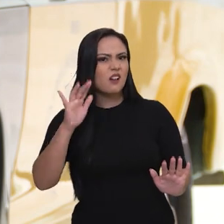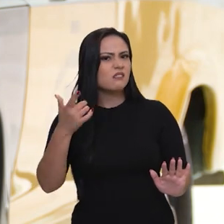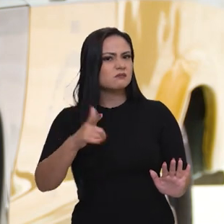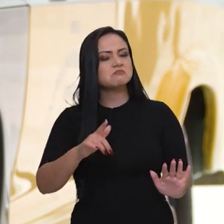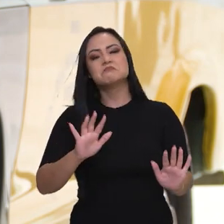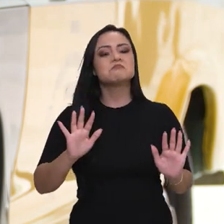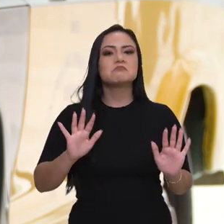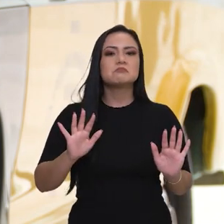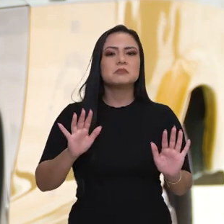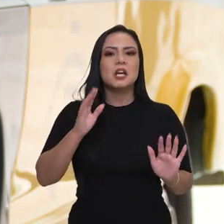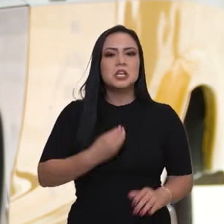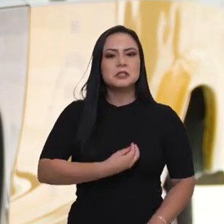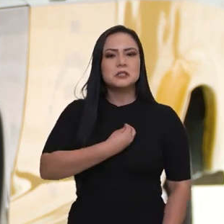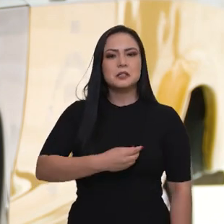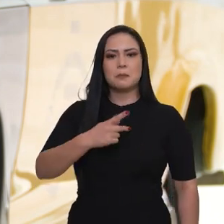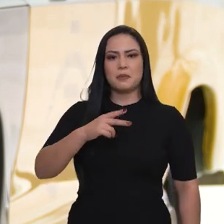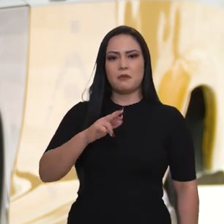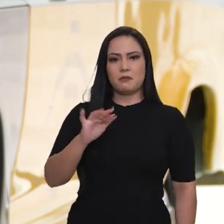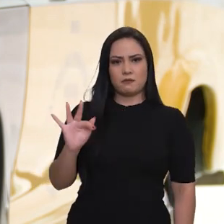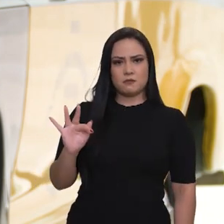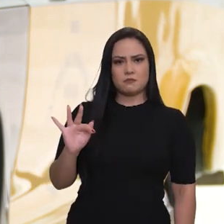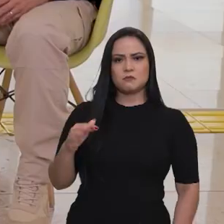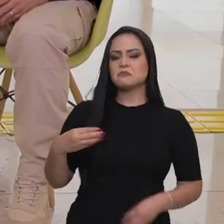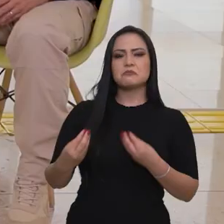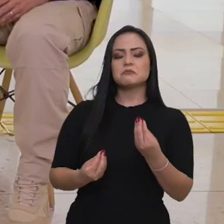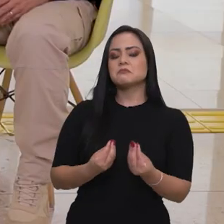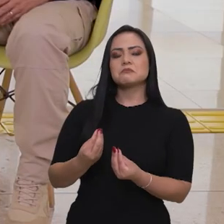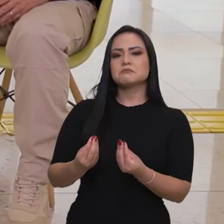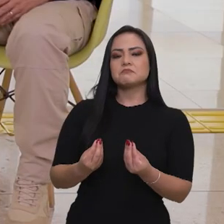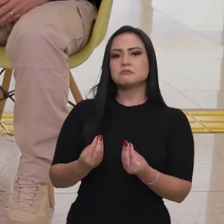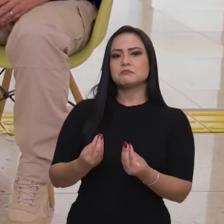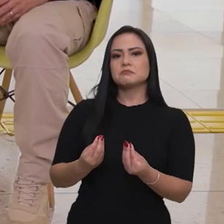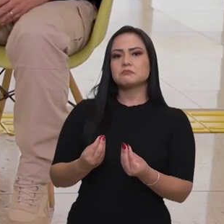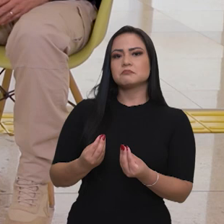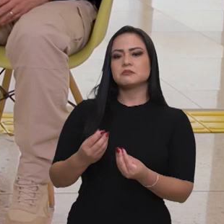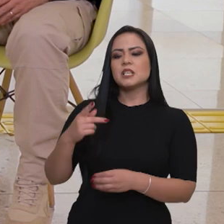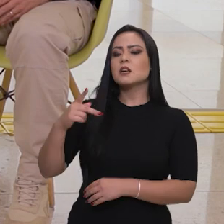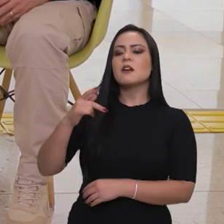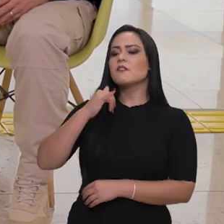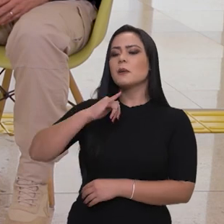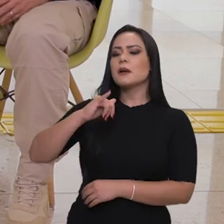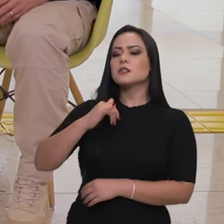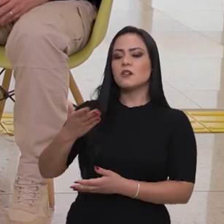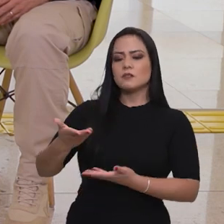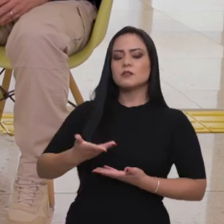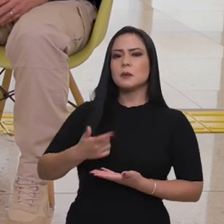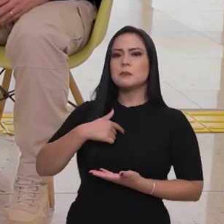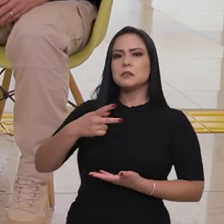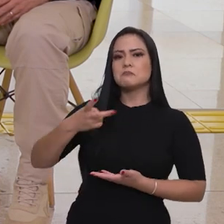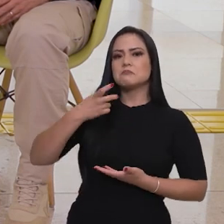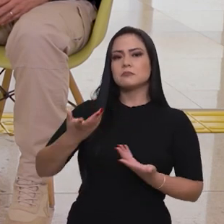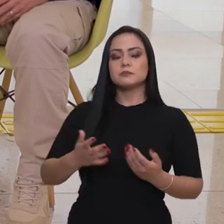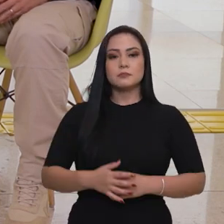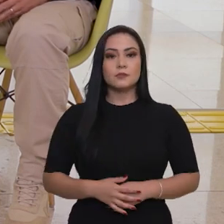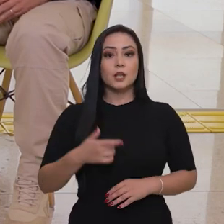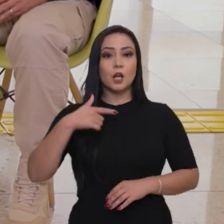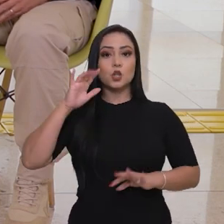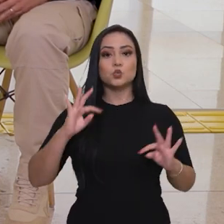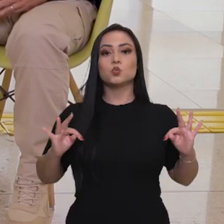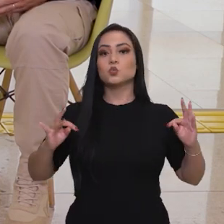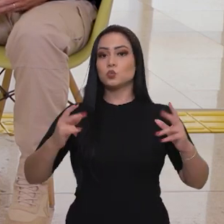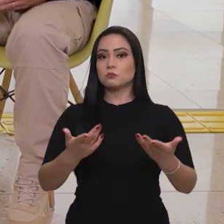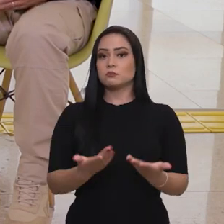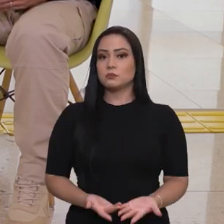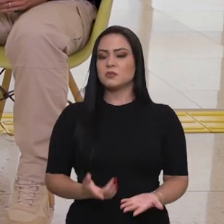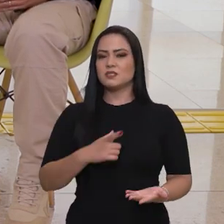repensado? A existência da PRF? Como que essa afirmação chegou para vocês? Antes de mais